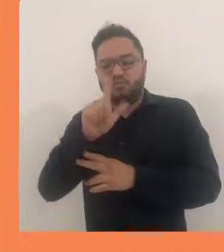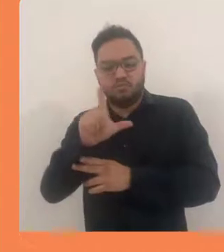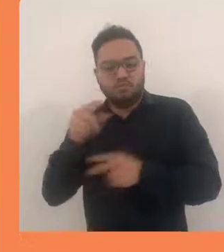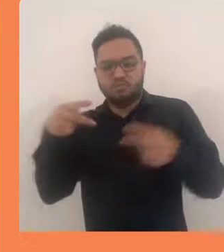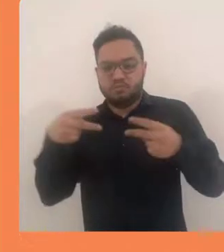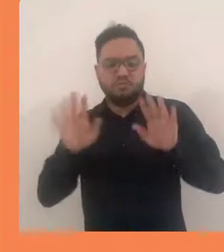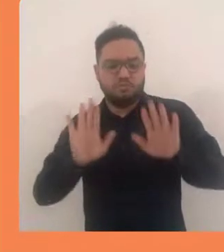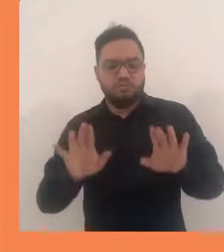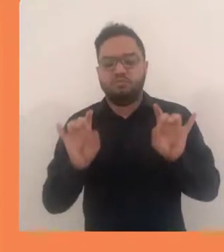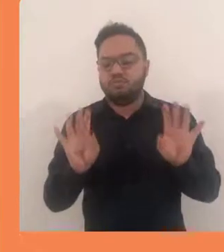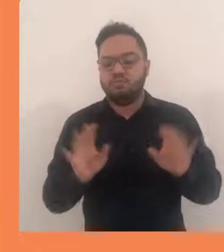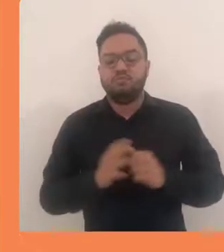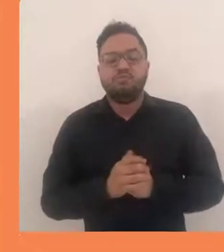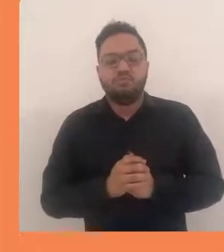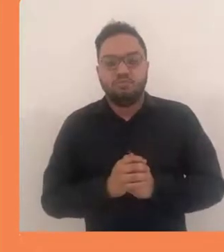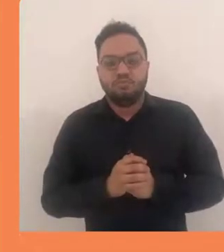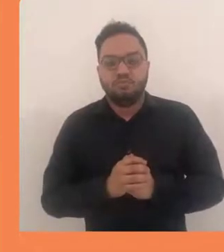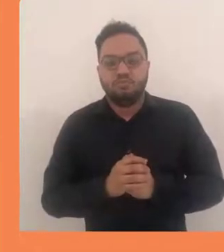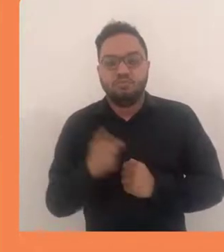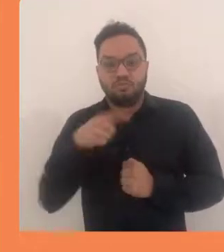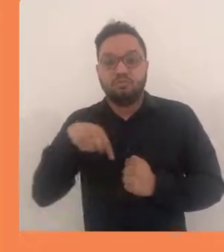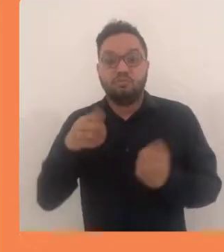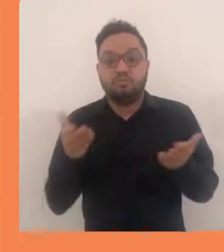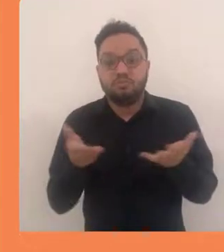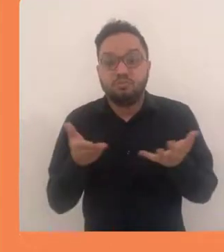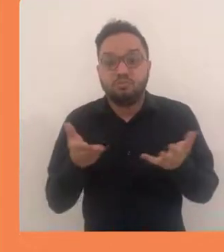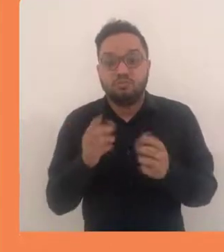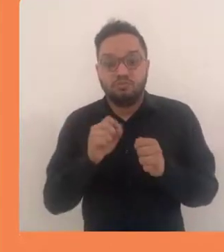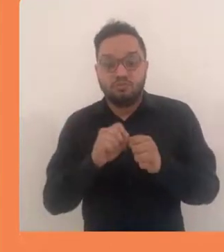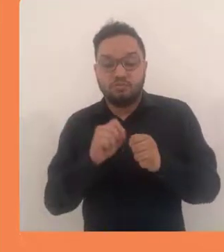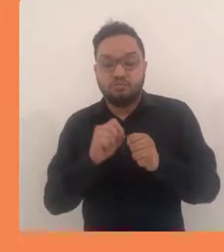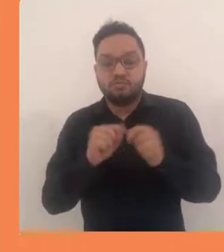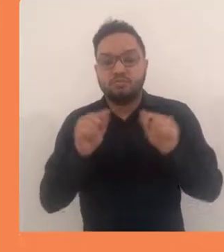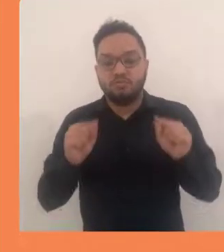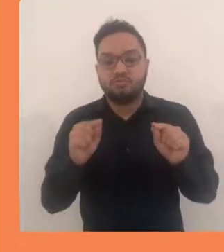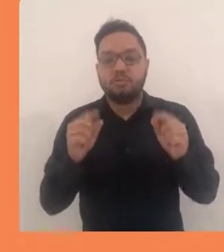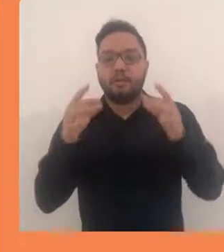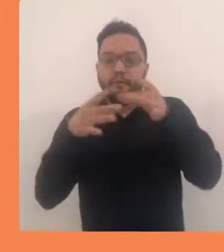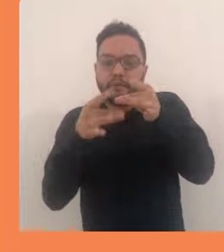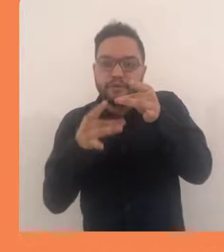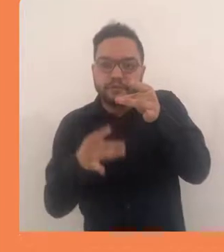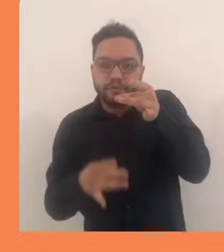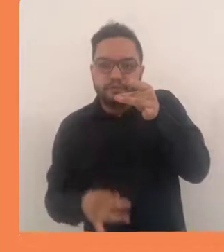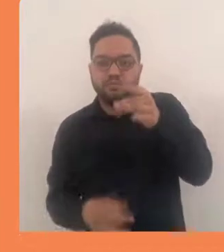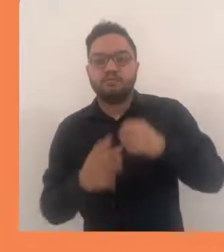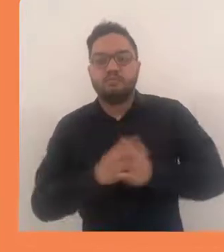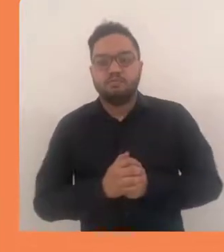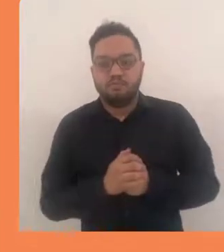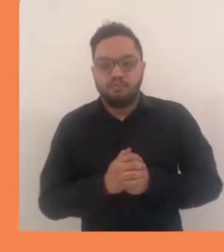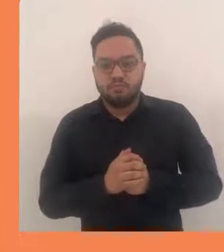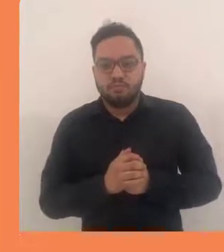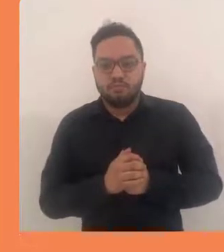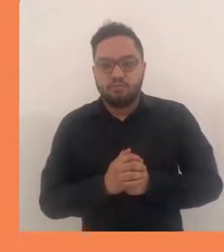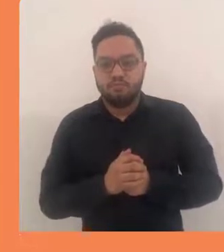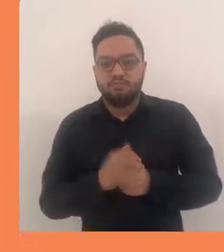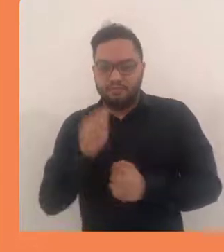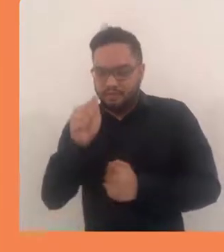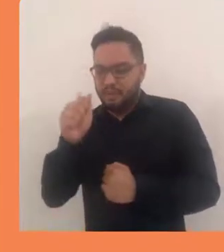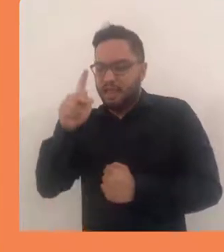deixar a URL da página. Então aqui nós faremos, não precisamos incluir a descrição.